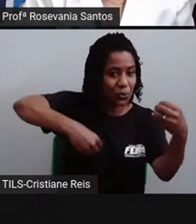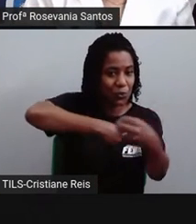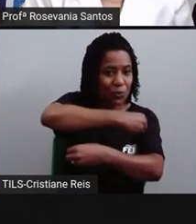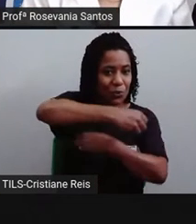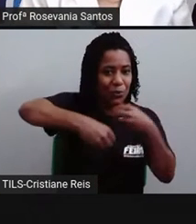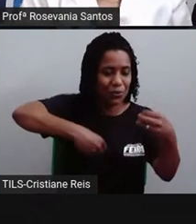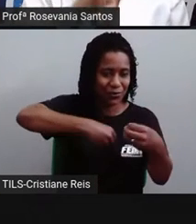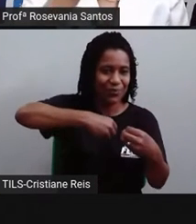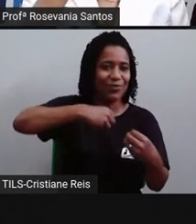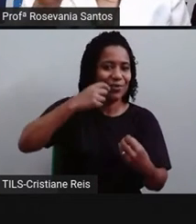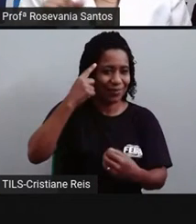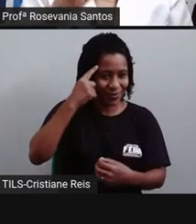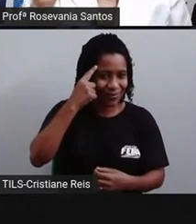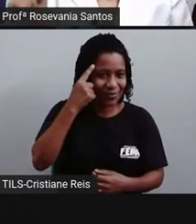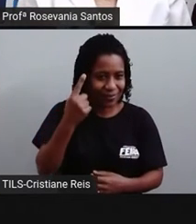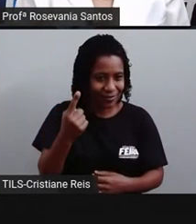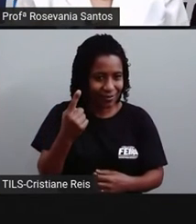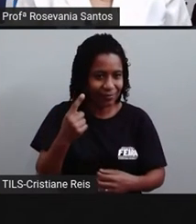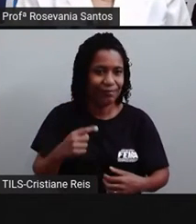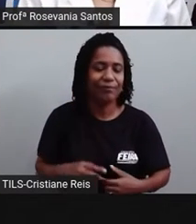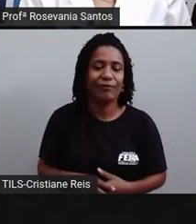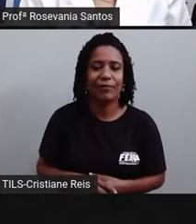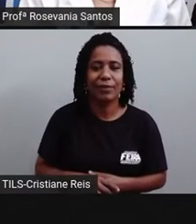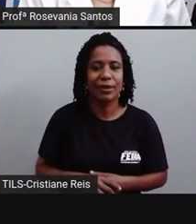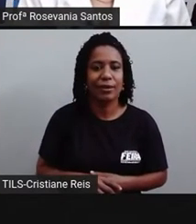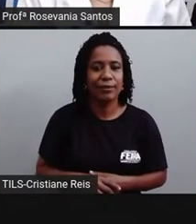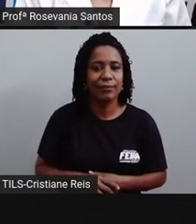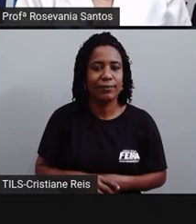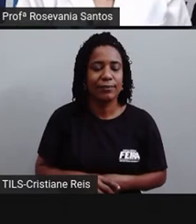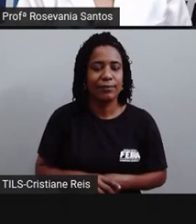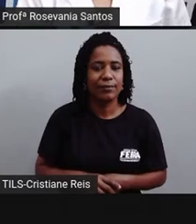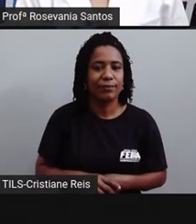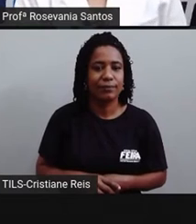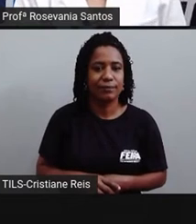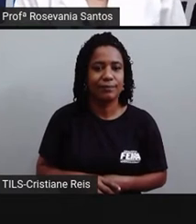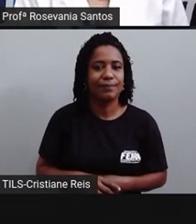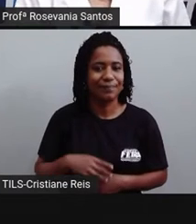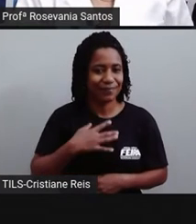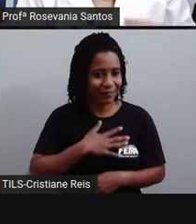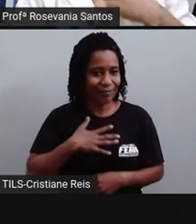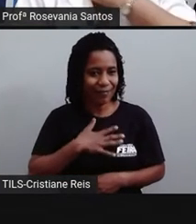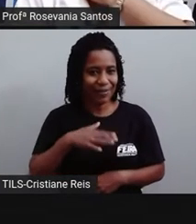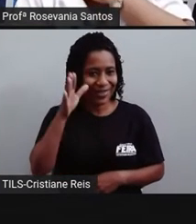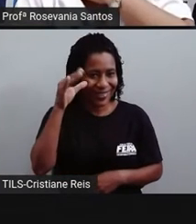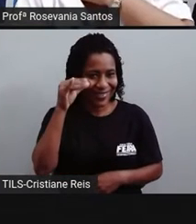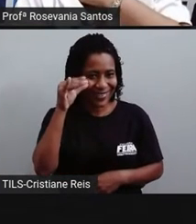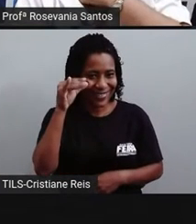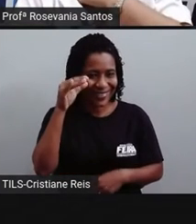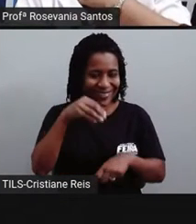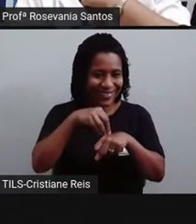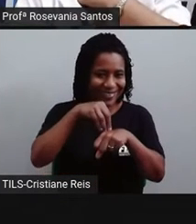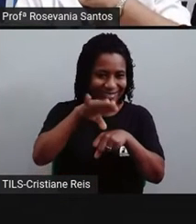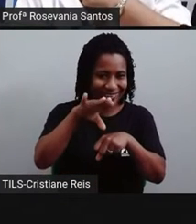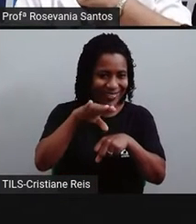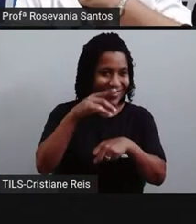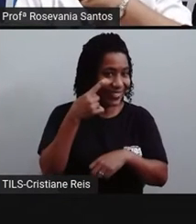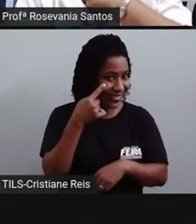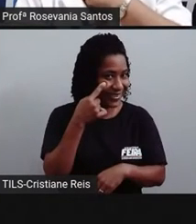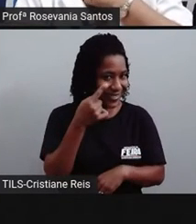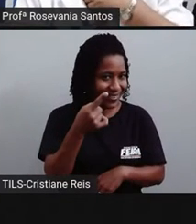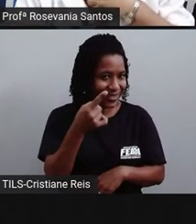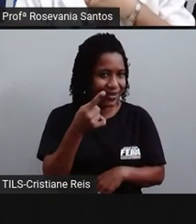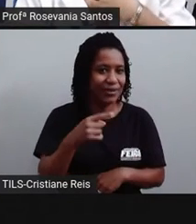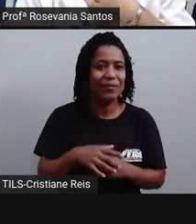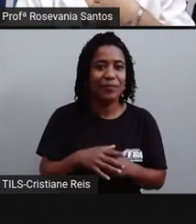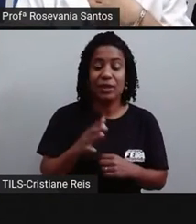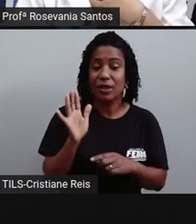no sentido horário, igualzinho, né? O dos relógios que a gente estava lá. Gostaram dessas curiosidades, desses lembretes que a Pró trouxe? Espero